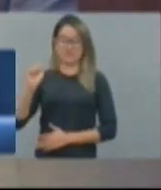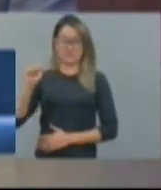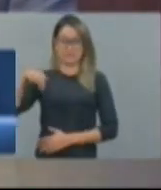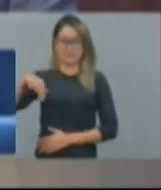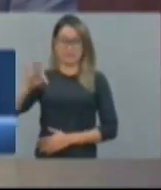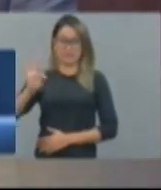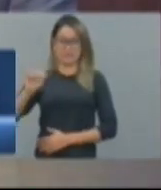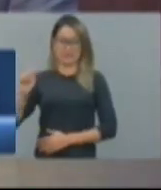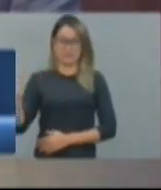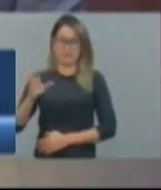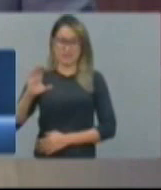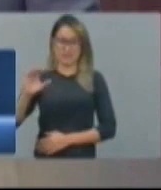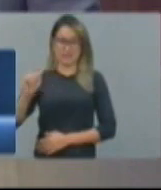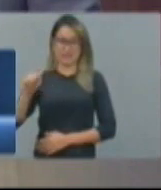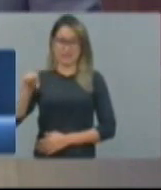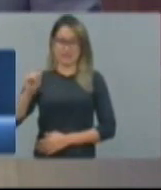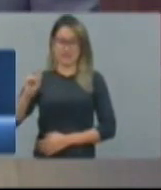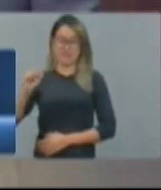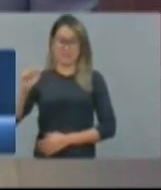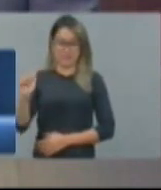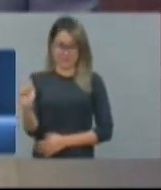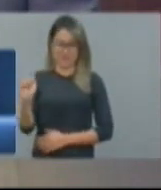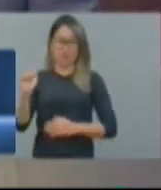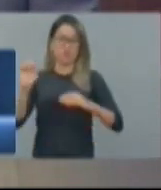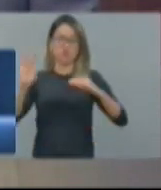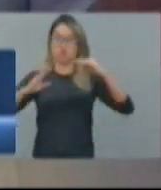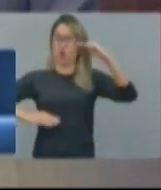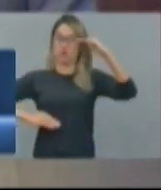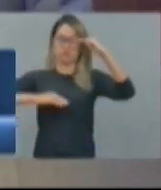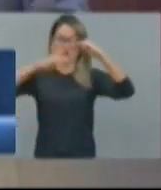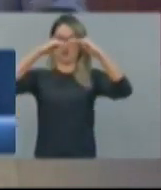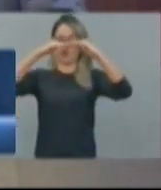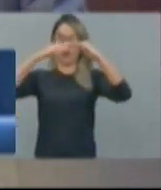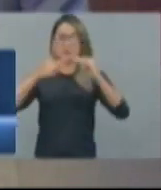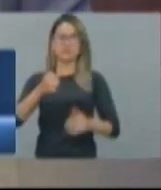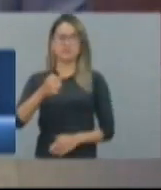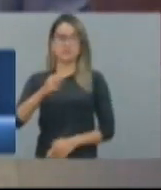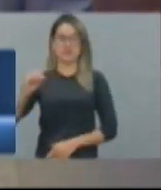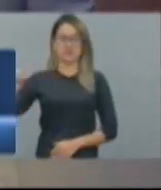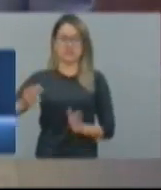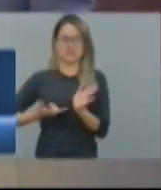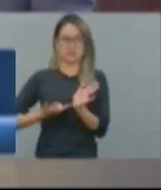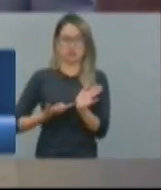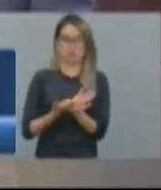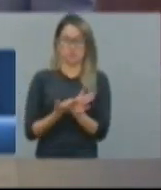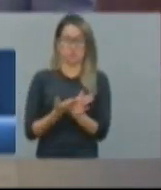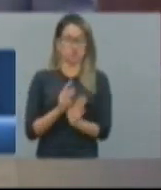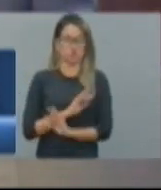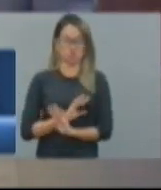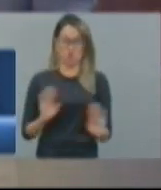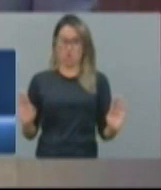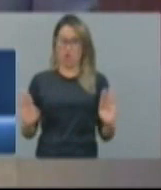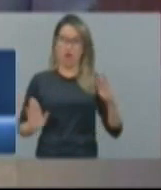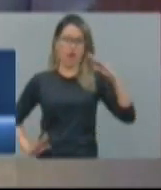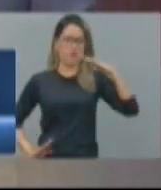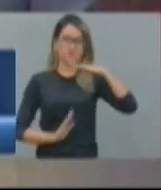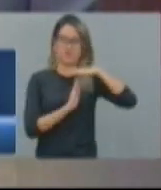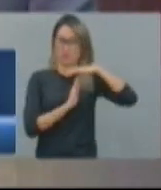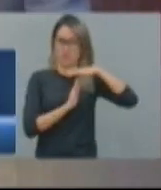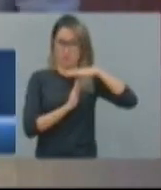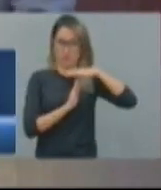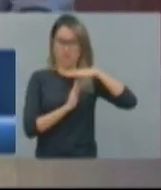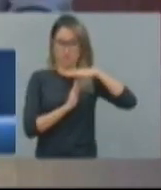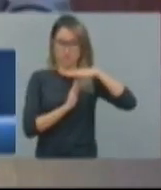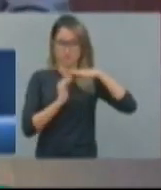Só que a capacidade da Santa Casa é de fazer 721 cirurgias. E ainda pode expandir com baixíssimo investimento. É esse o